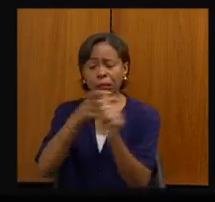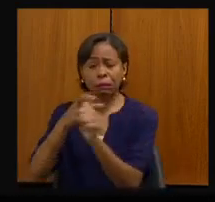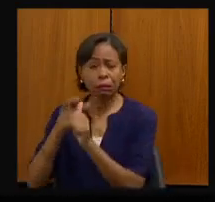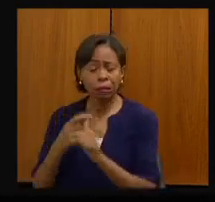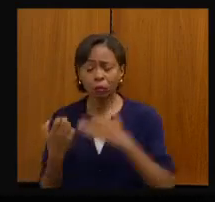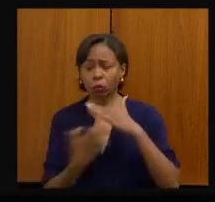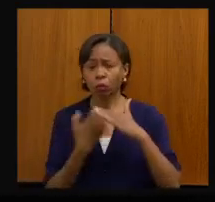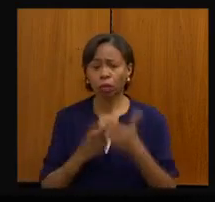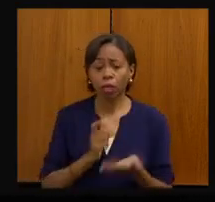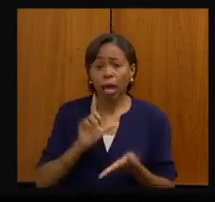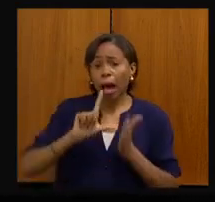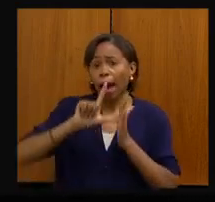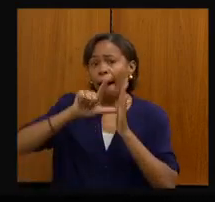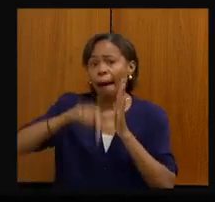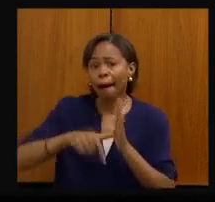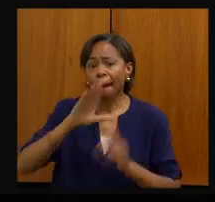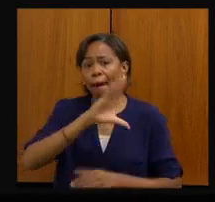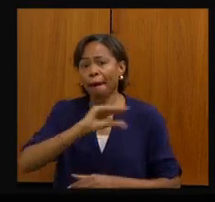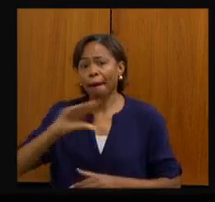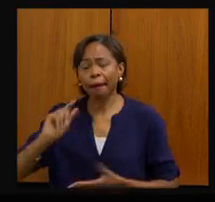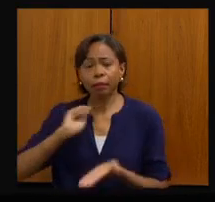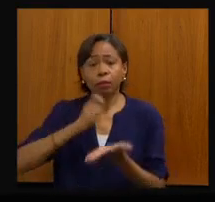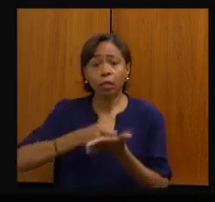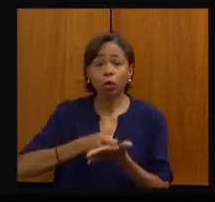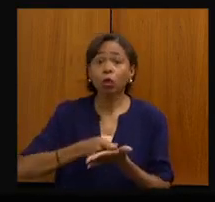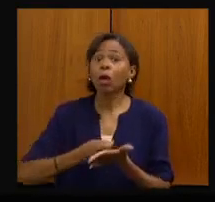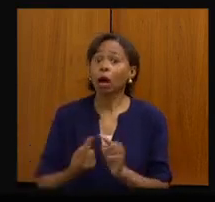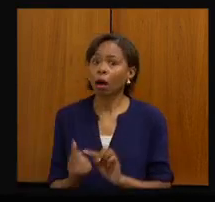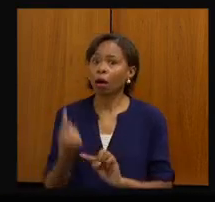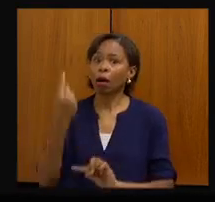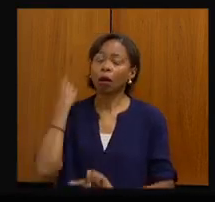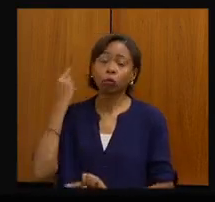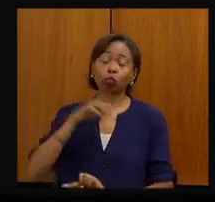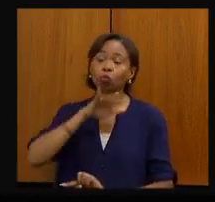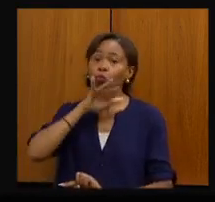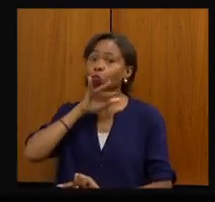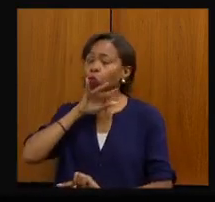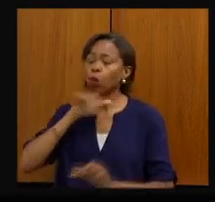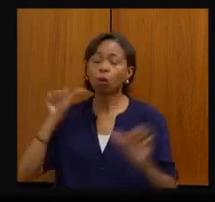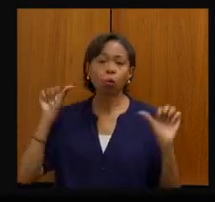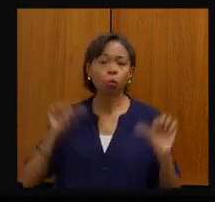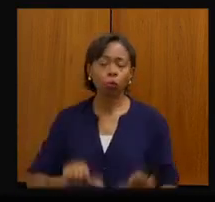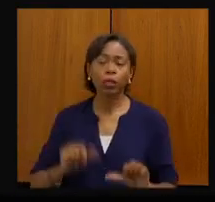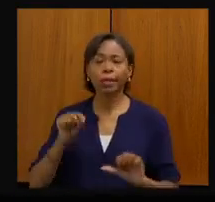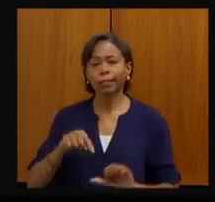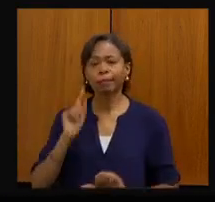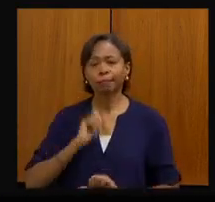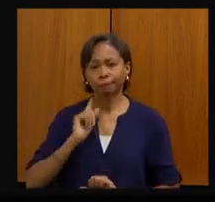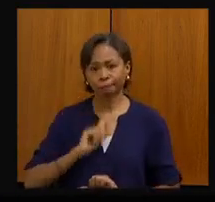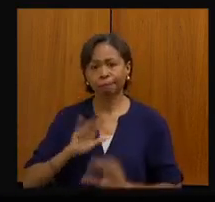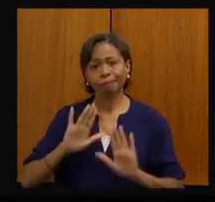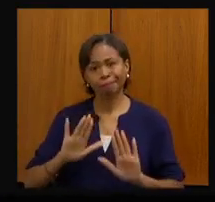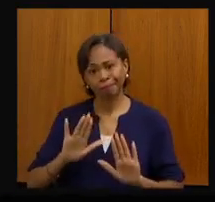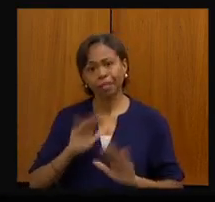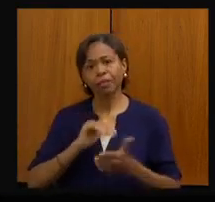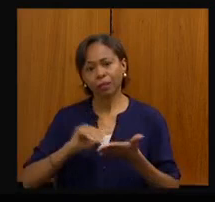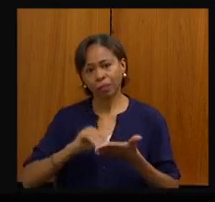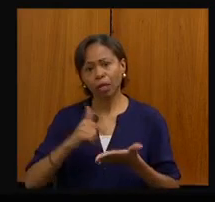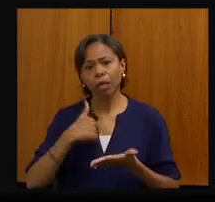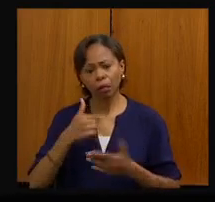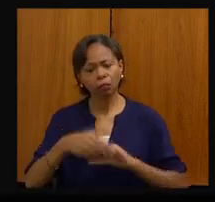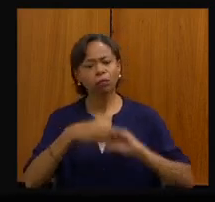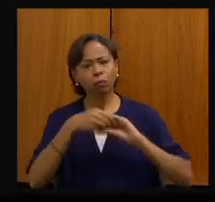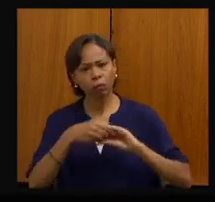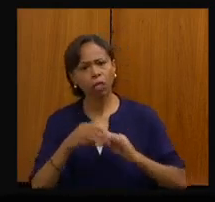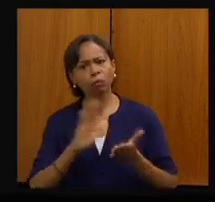pagamento. Isso aí foi terrível o que aconteceu aqui em Minas Gerais. Então, secretário, quero cumprimentá-lo. Eu acho que